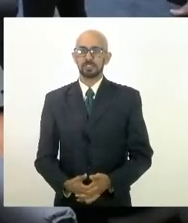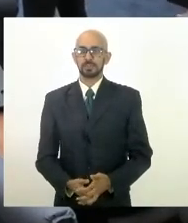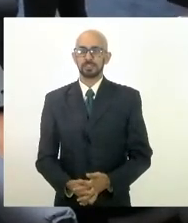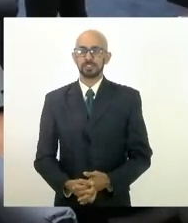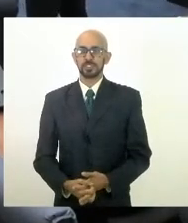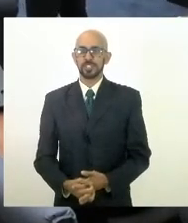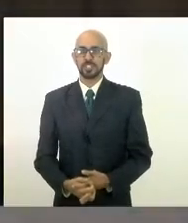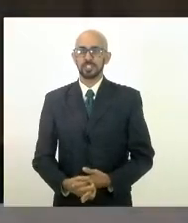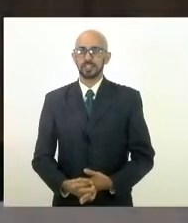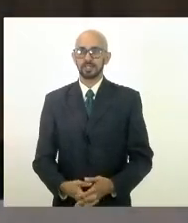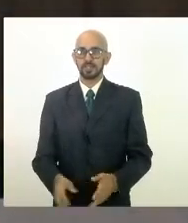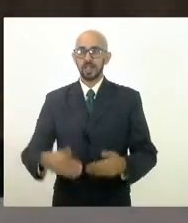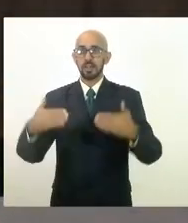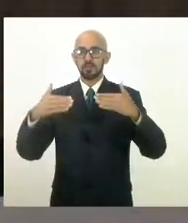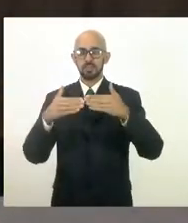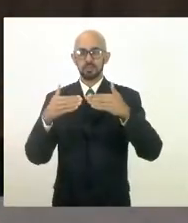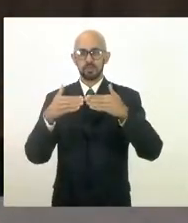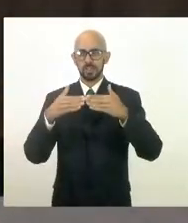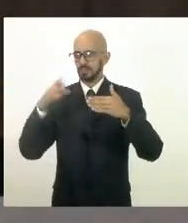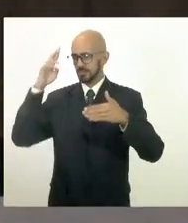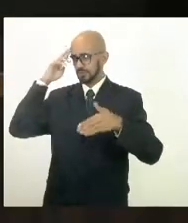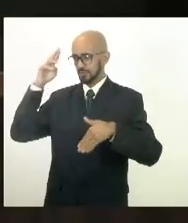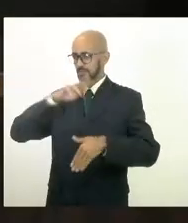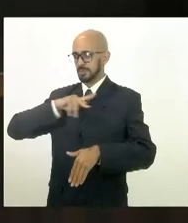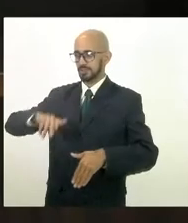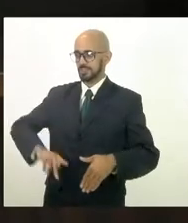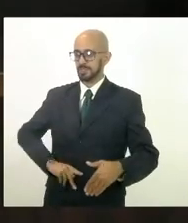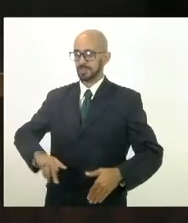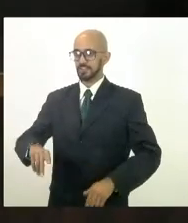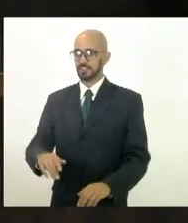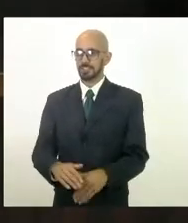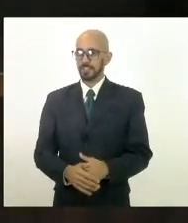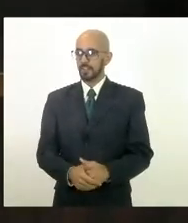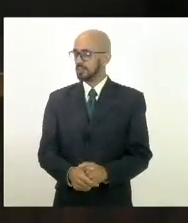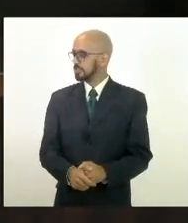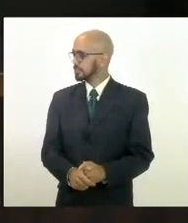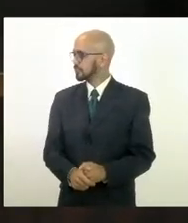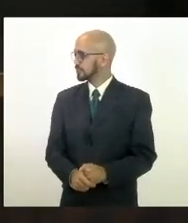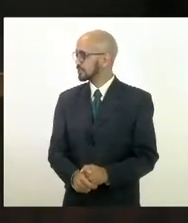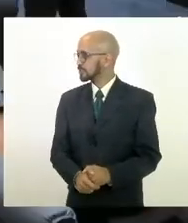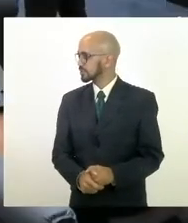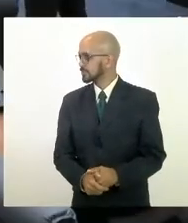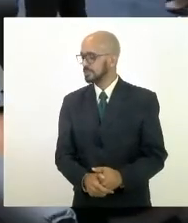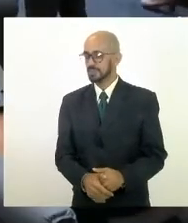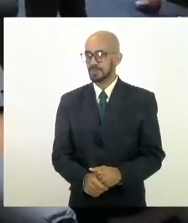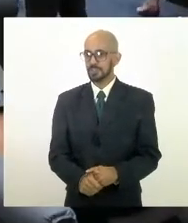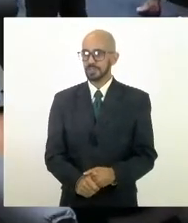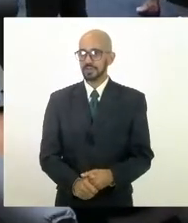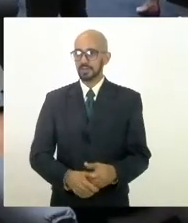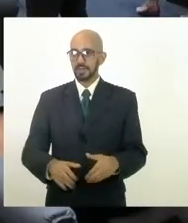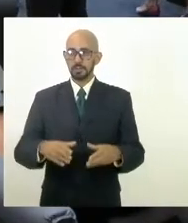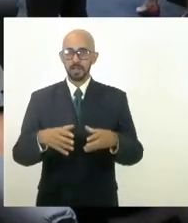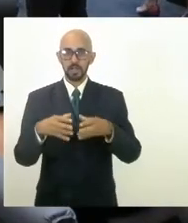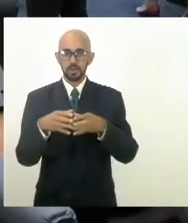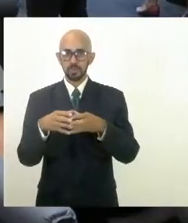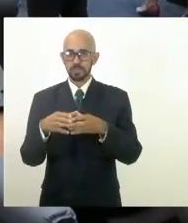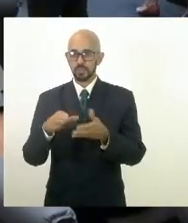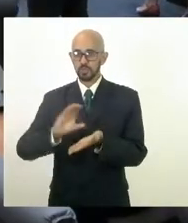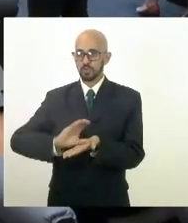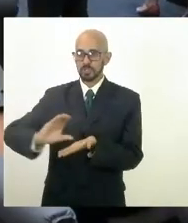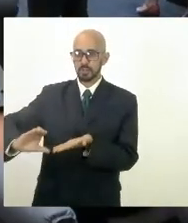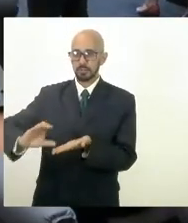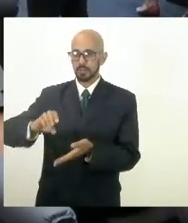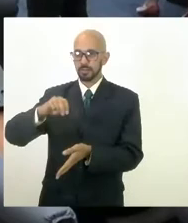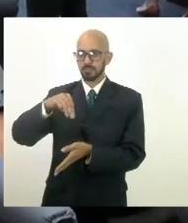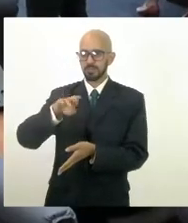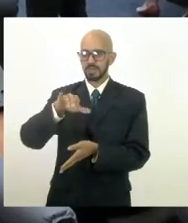Parecia favorável senhor presidente falei mentira não pela comissão de orçamento deputado Márcio Canella